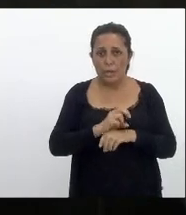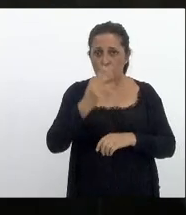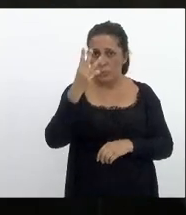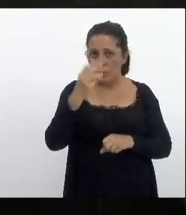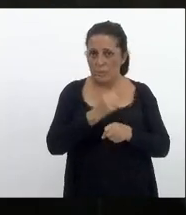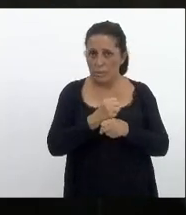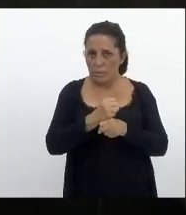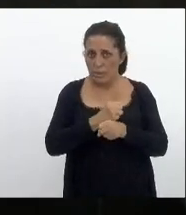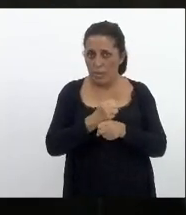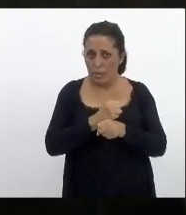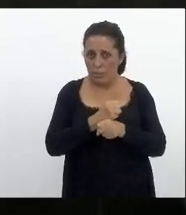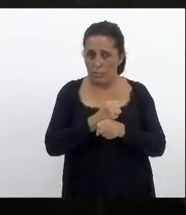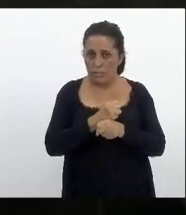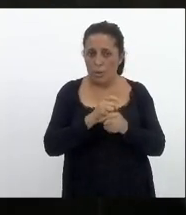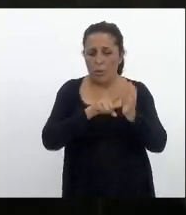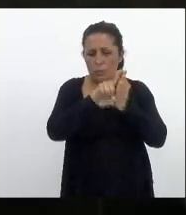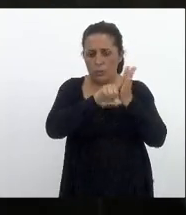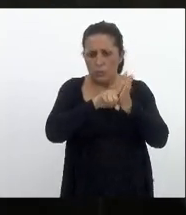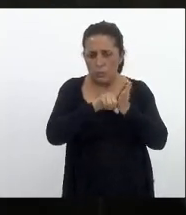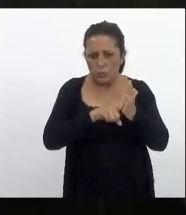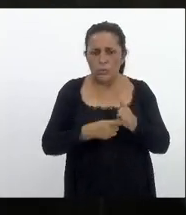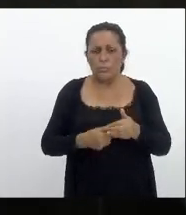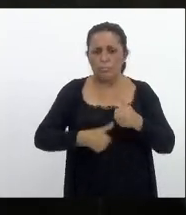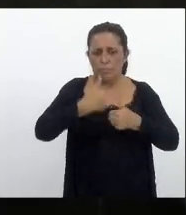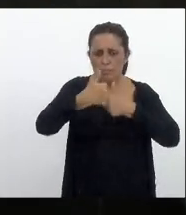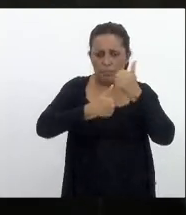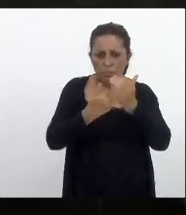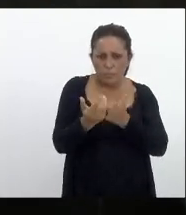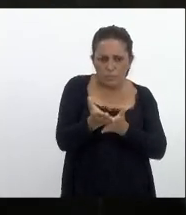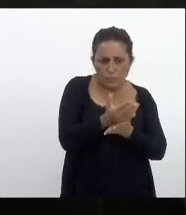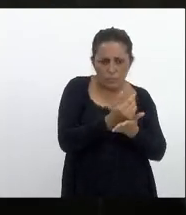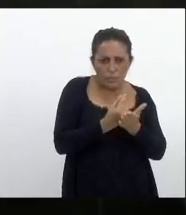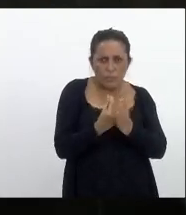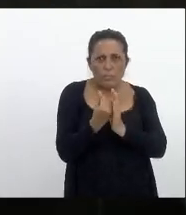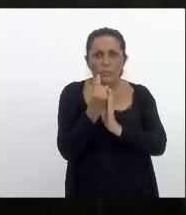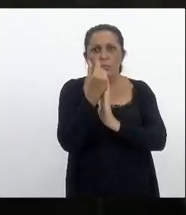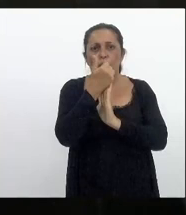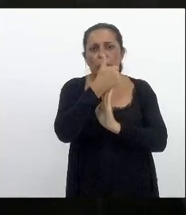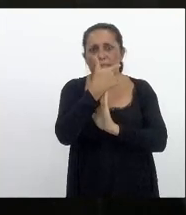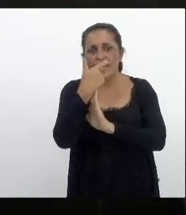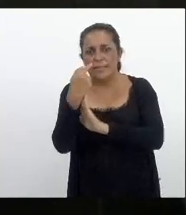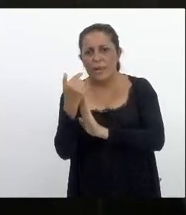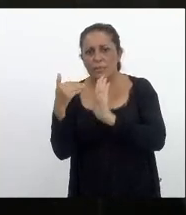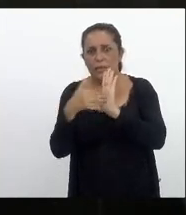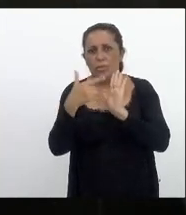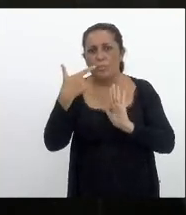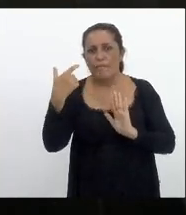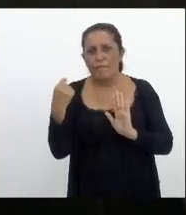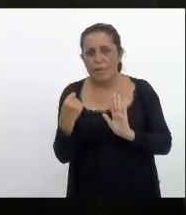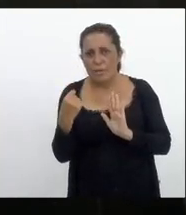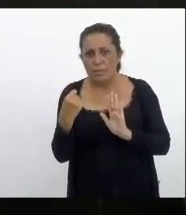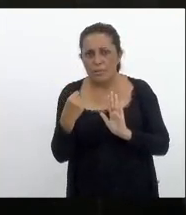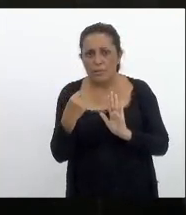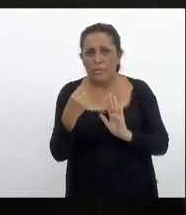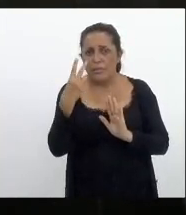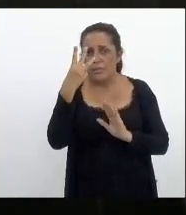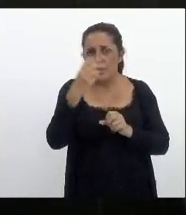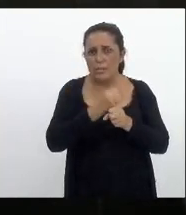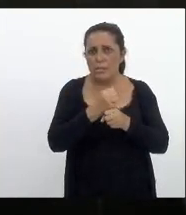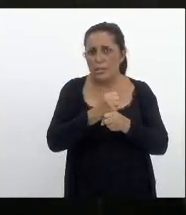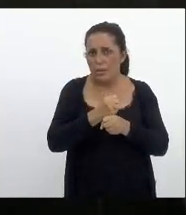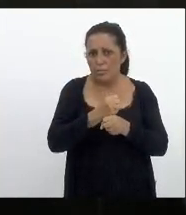anos do regime de recuperação fiscal de 2017 a 2020 ao final desse ciclo de 3 anos